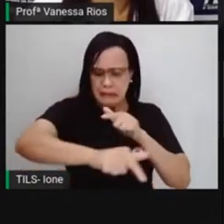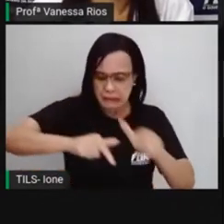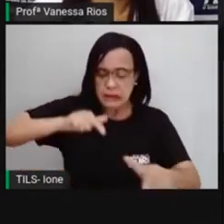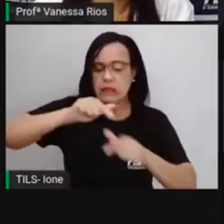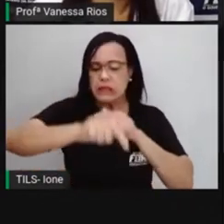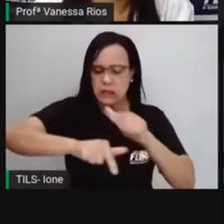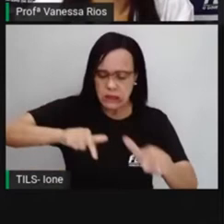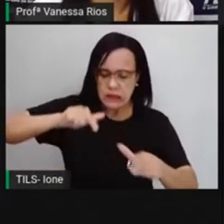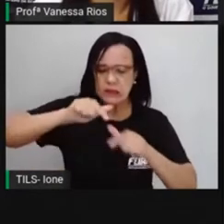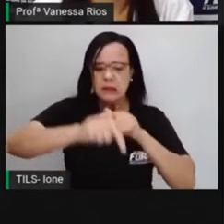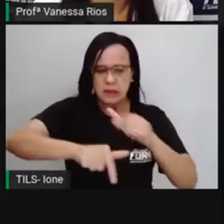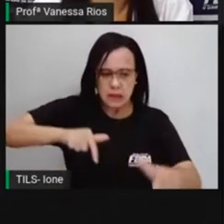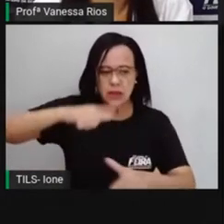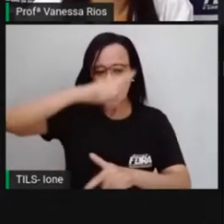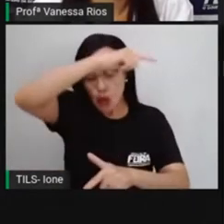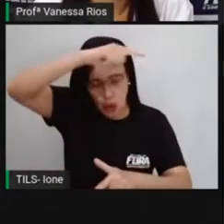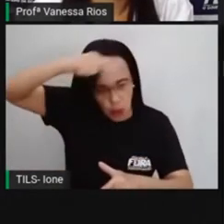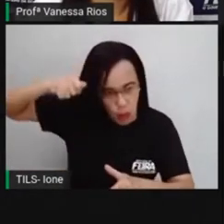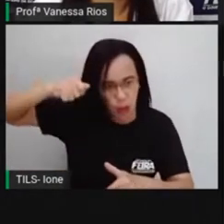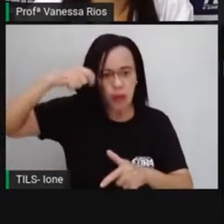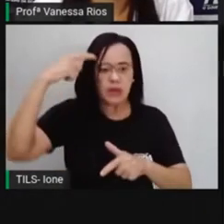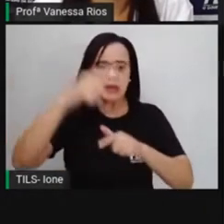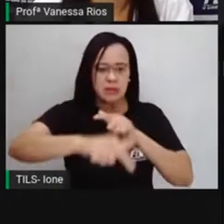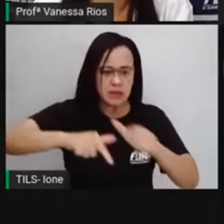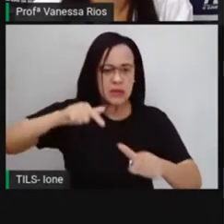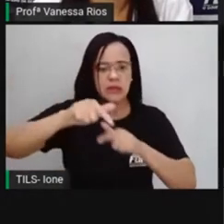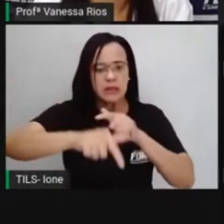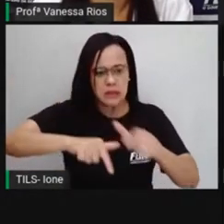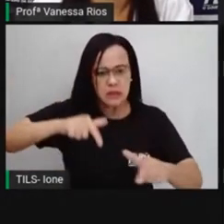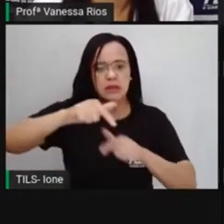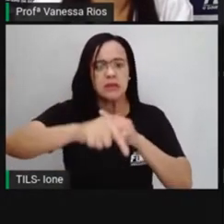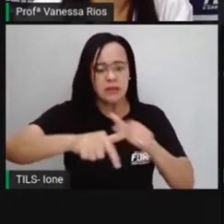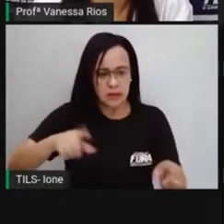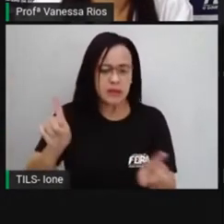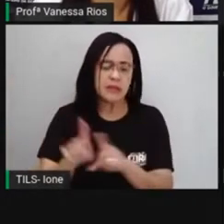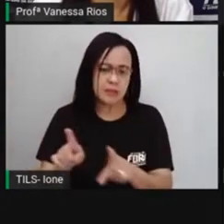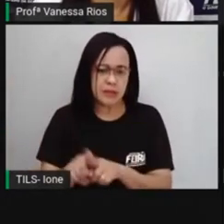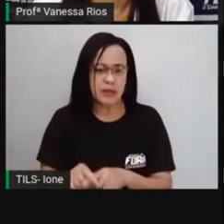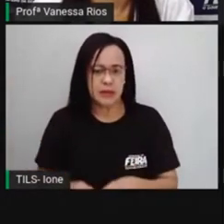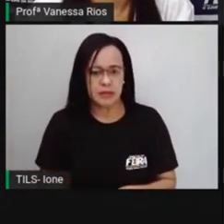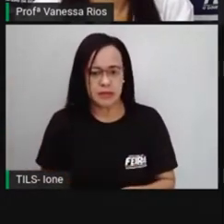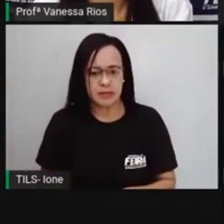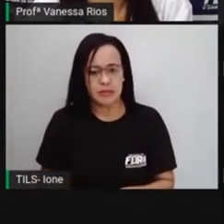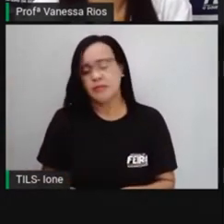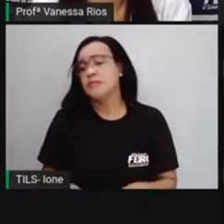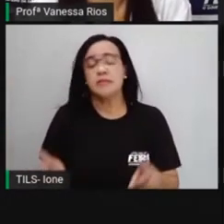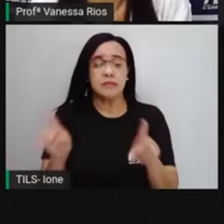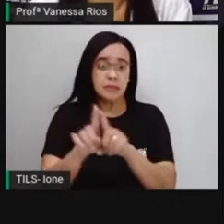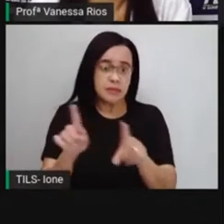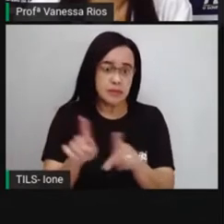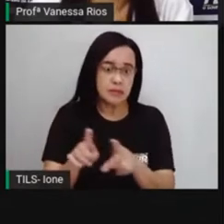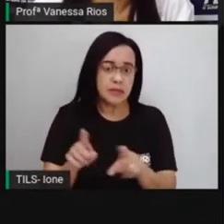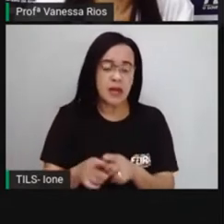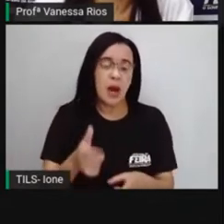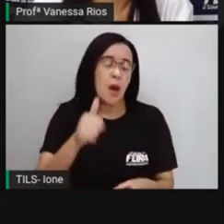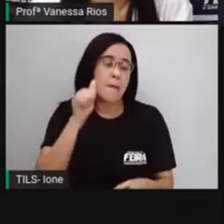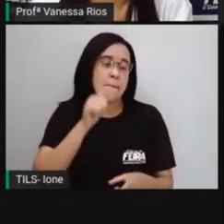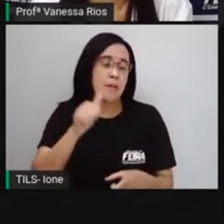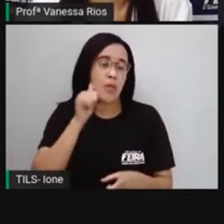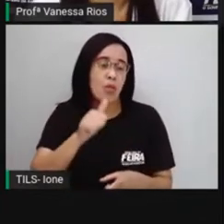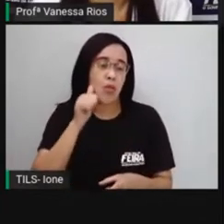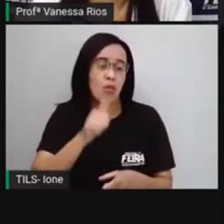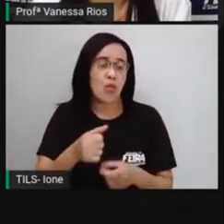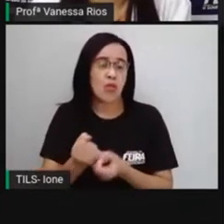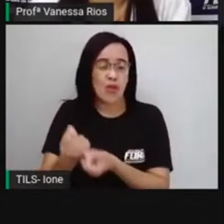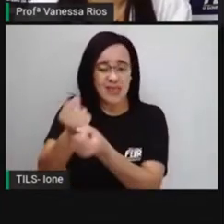arenhos do Oriente, as concubinas do grande Sultã, o Shekel, o Xã, eram também escravos.